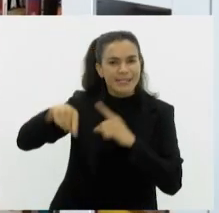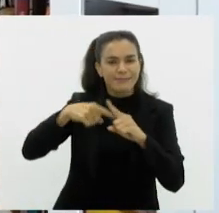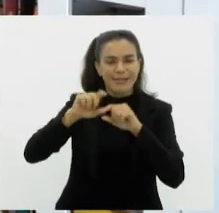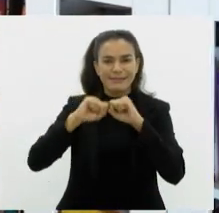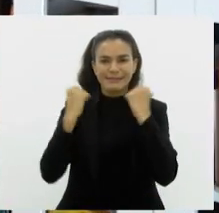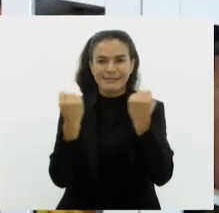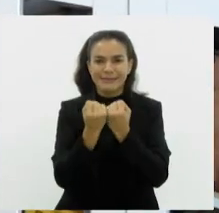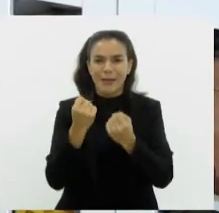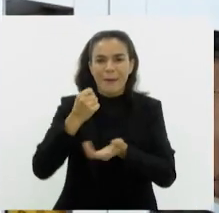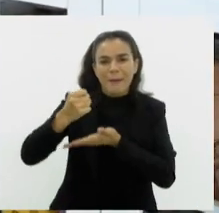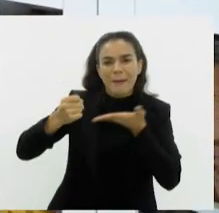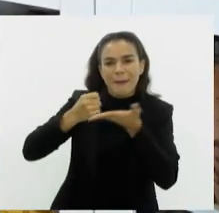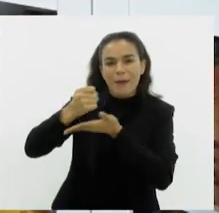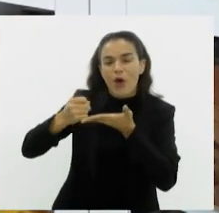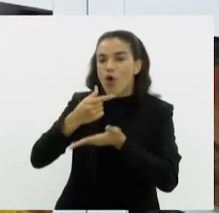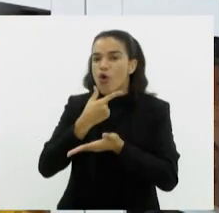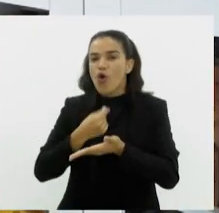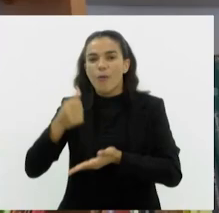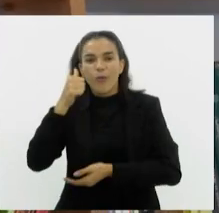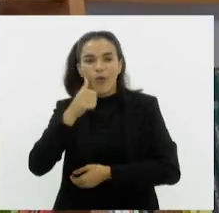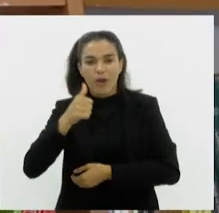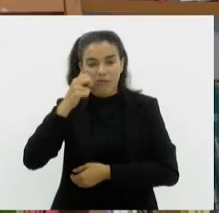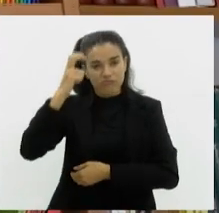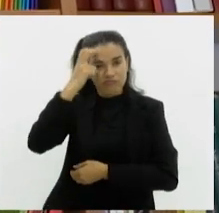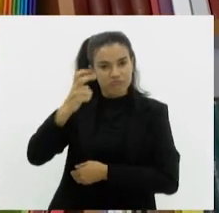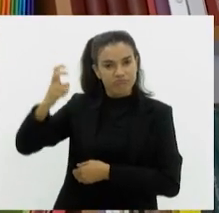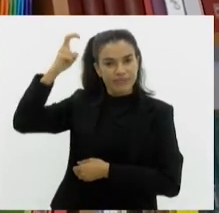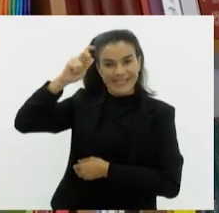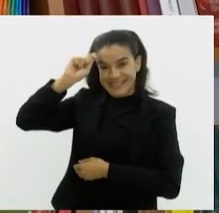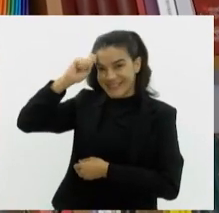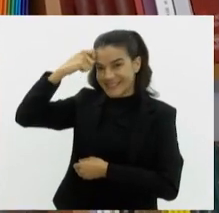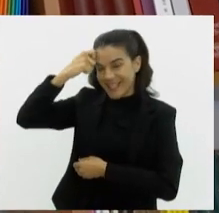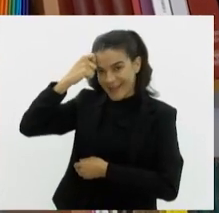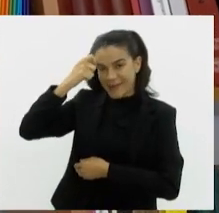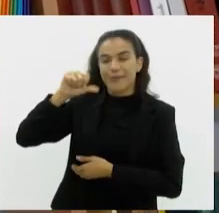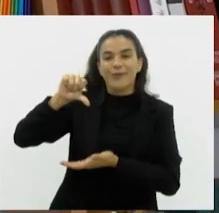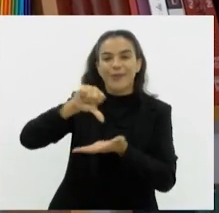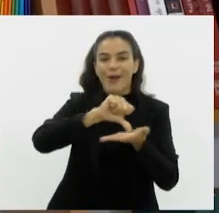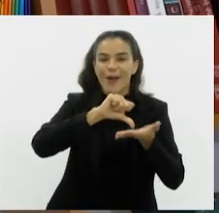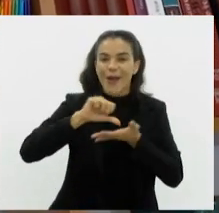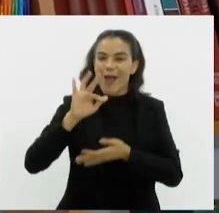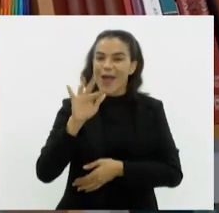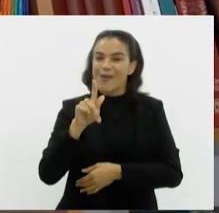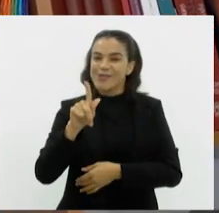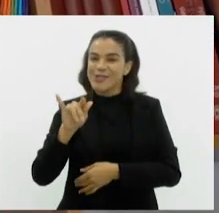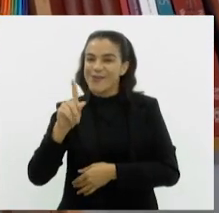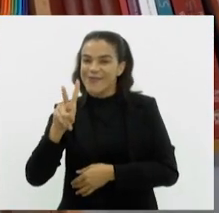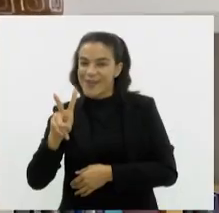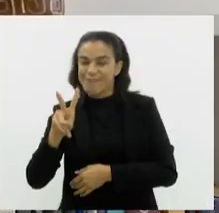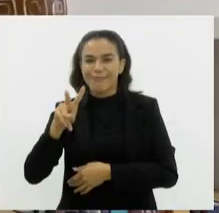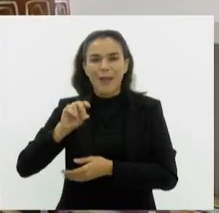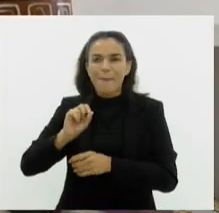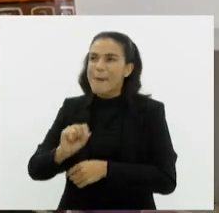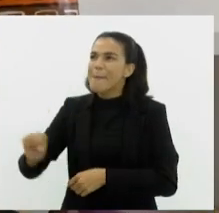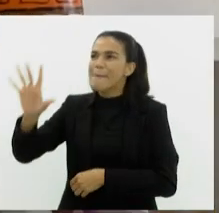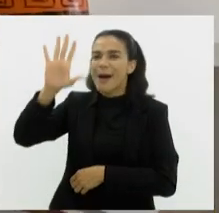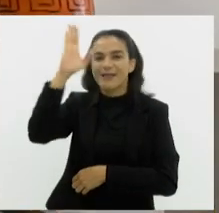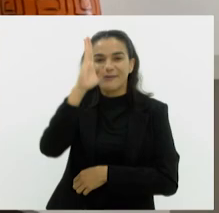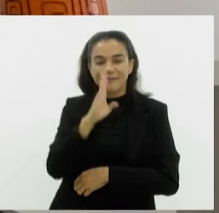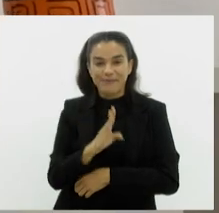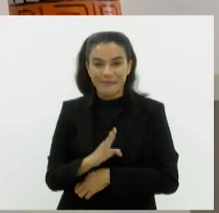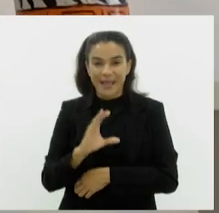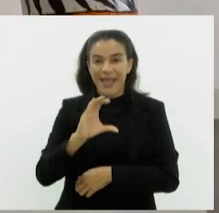baseados nas obras de homens e mulheres intelectuais negros, nas unidades da FGV espalhadas pelo país. O nome da